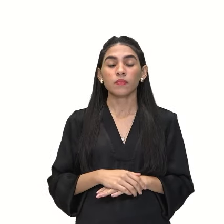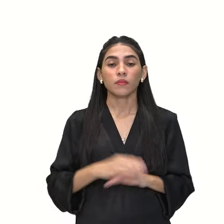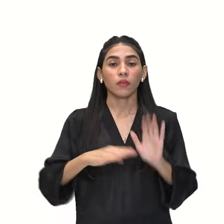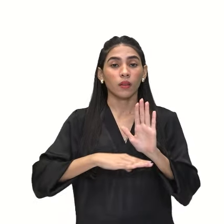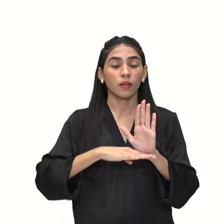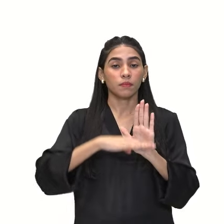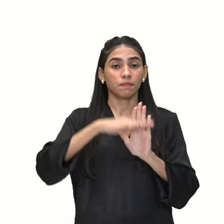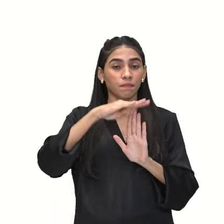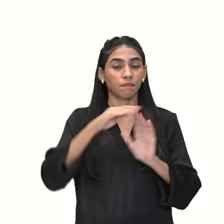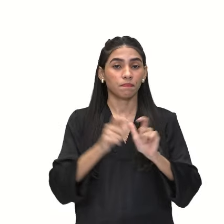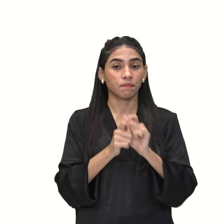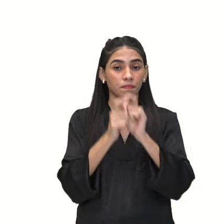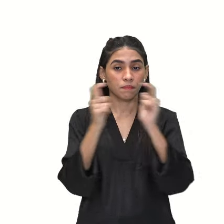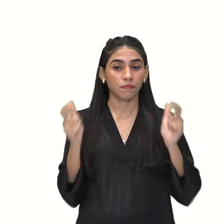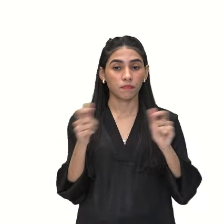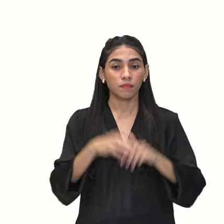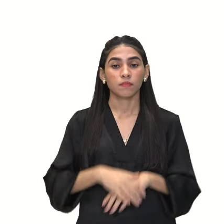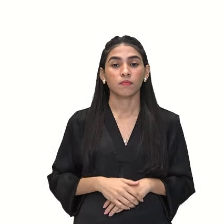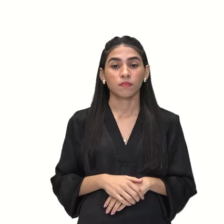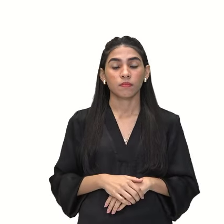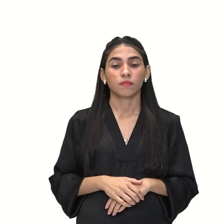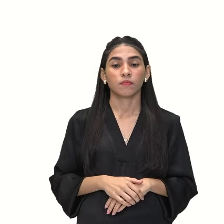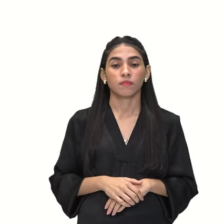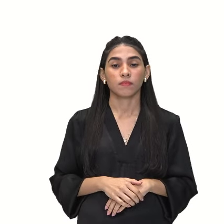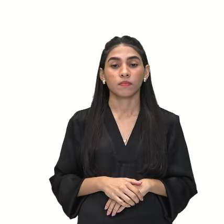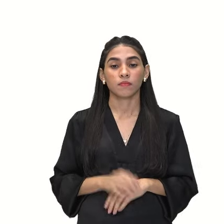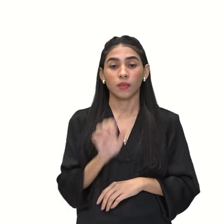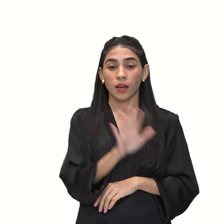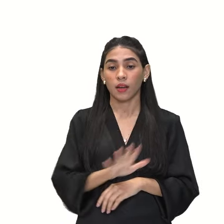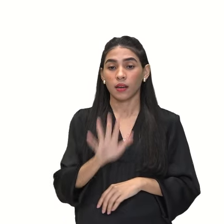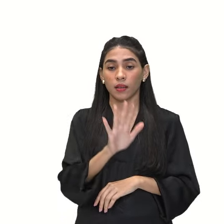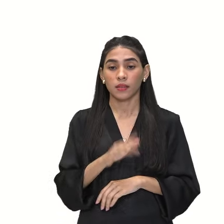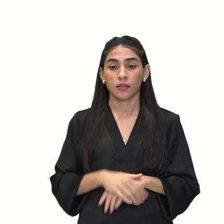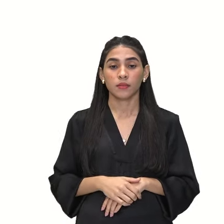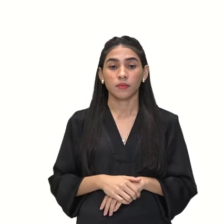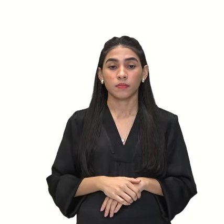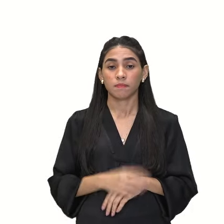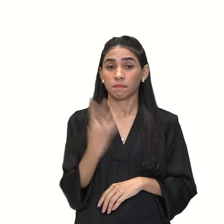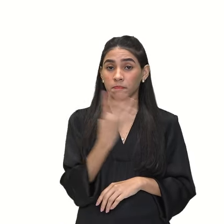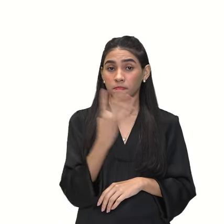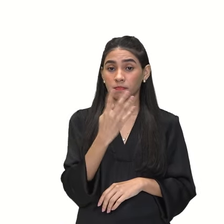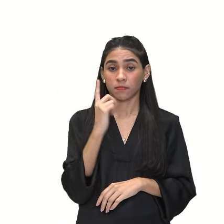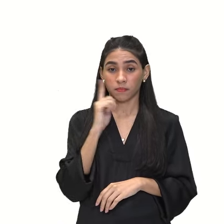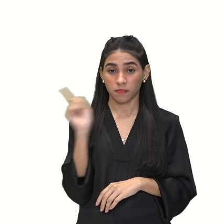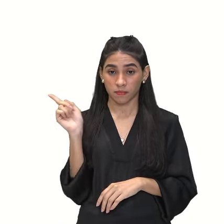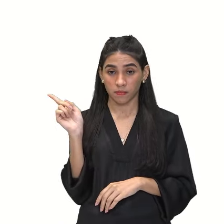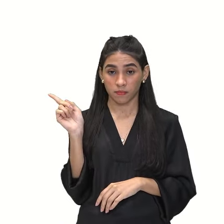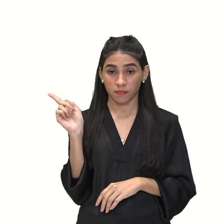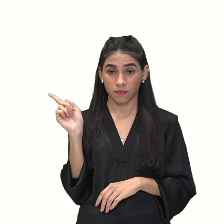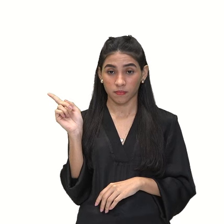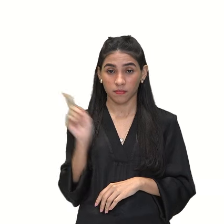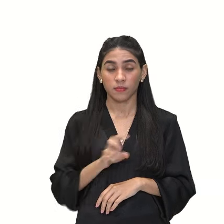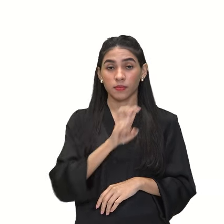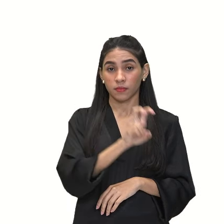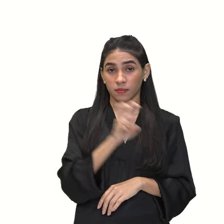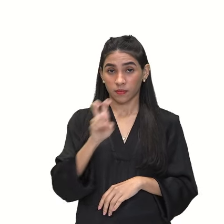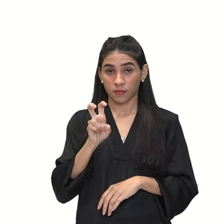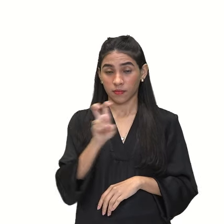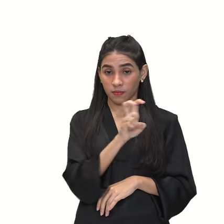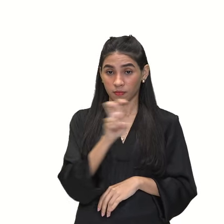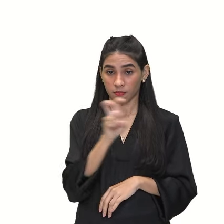dessa população está maior na região 4. 55.